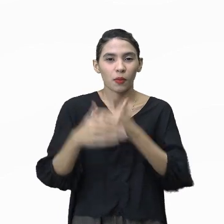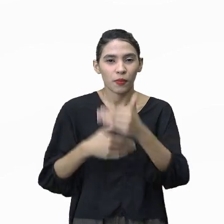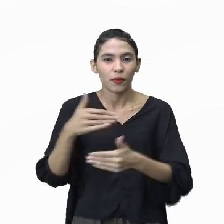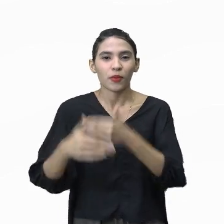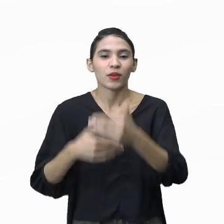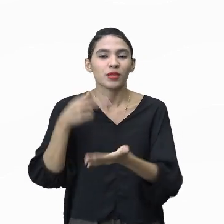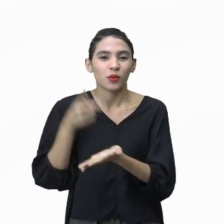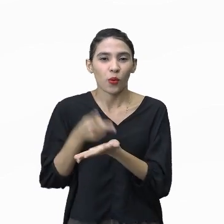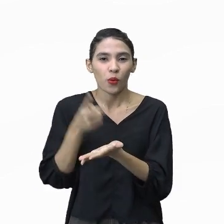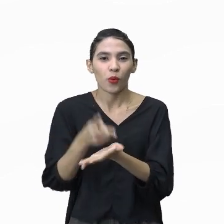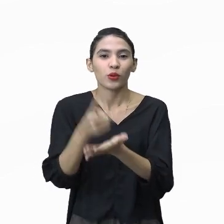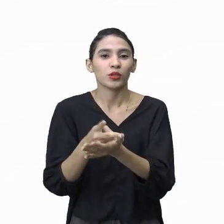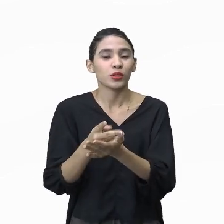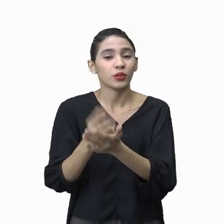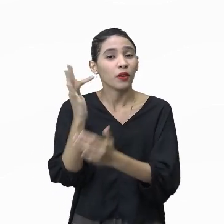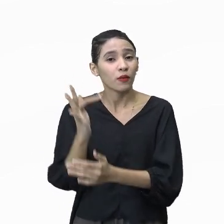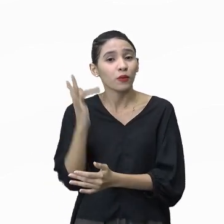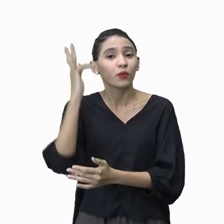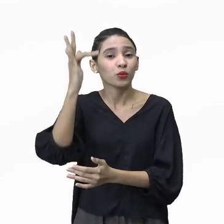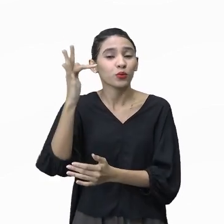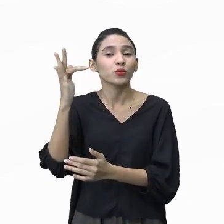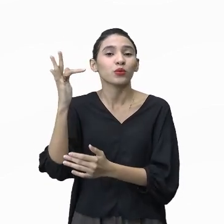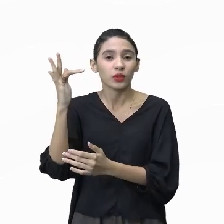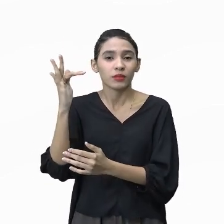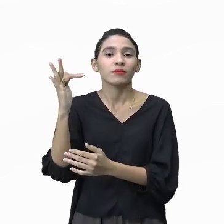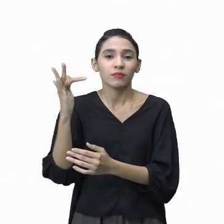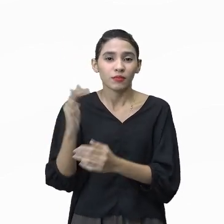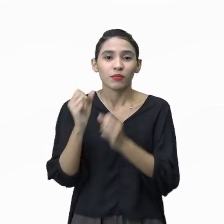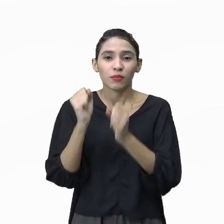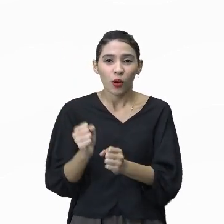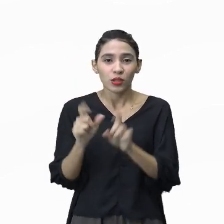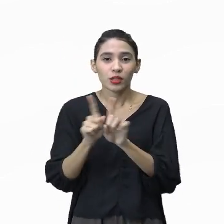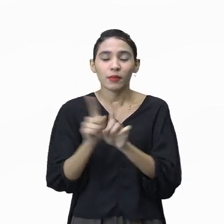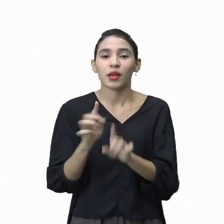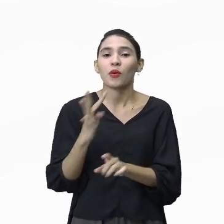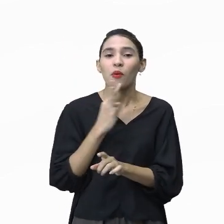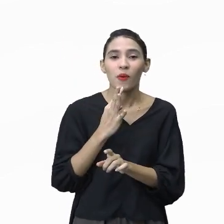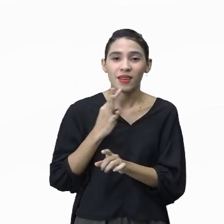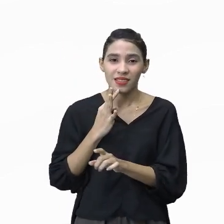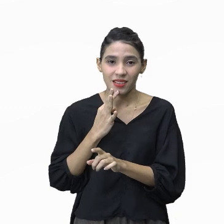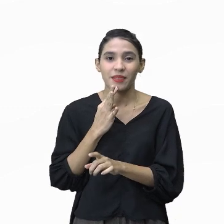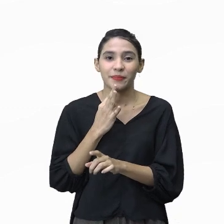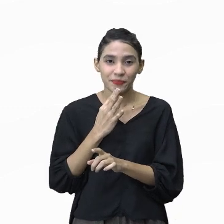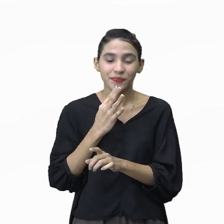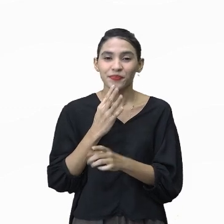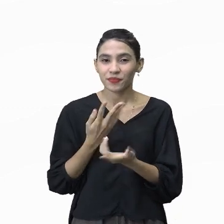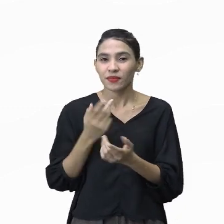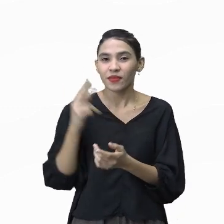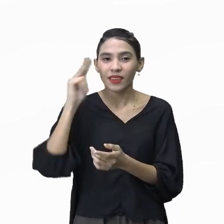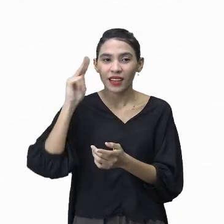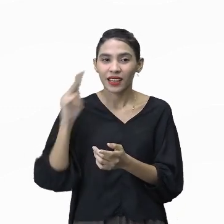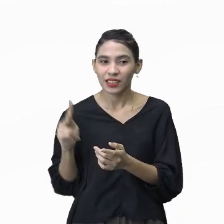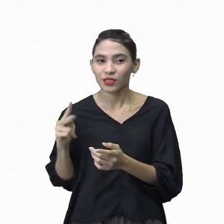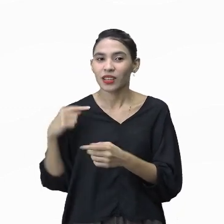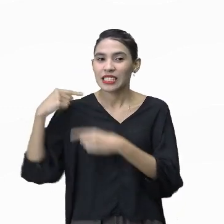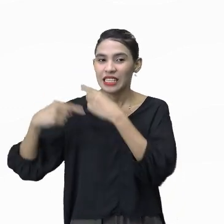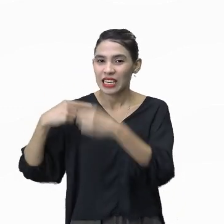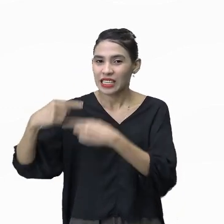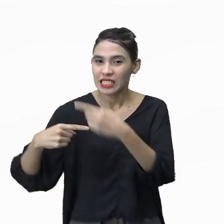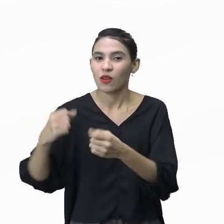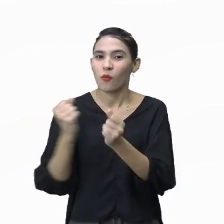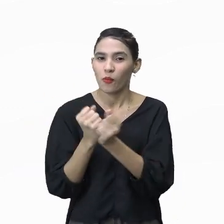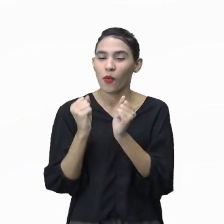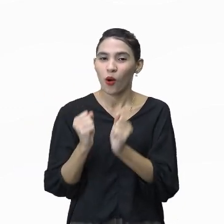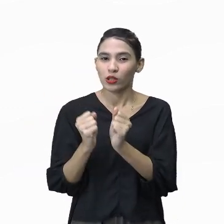de perpetuação, pra que as próximas gerações possam também conhecer ali um pouco da história do seu povo através